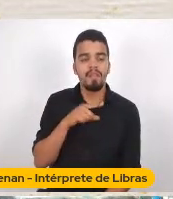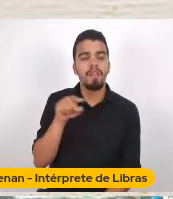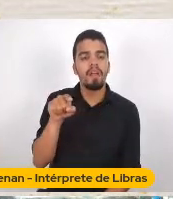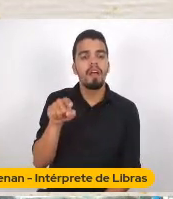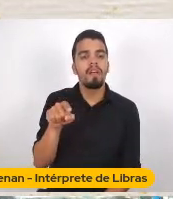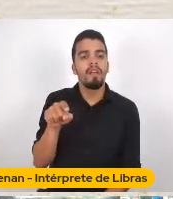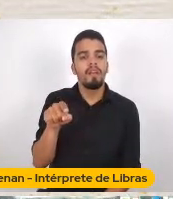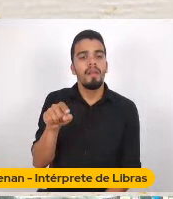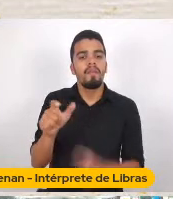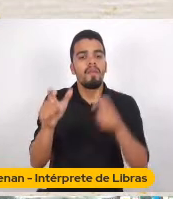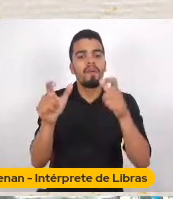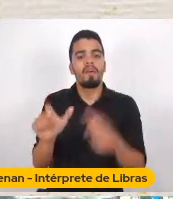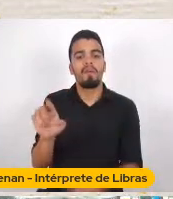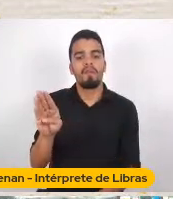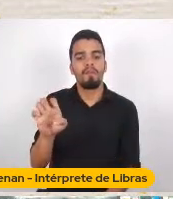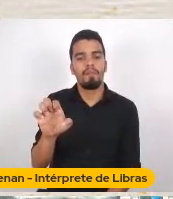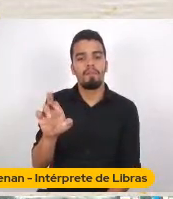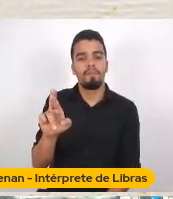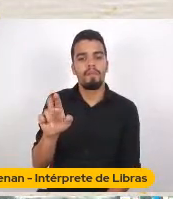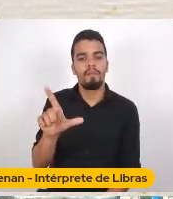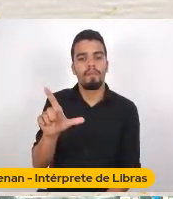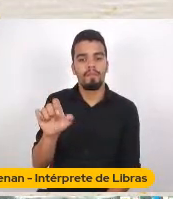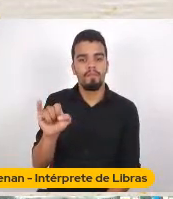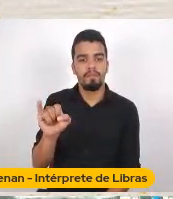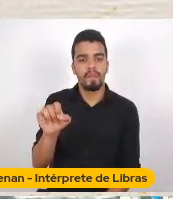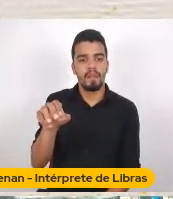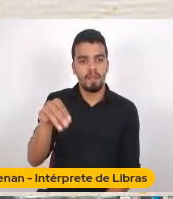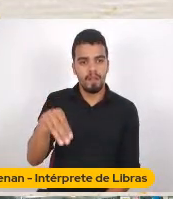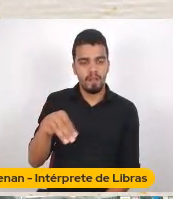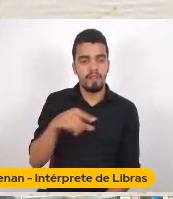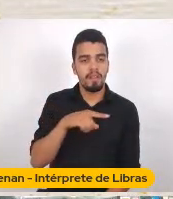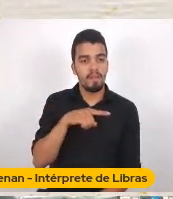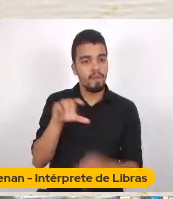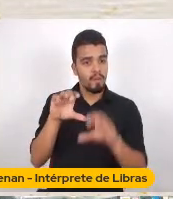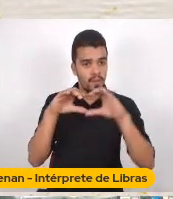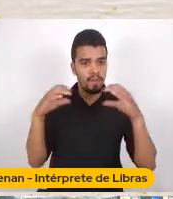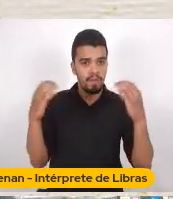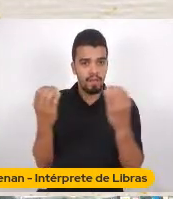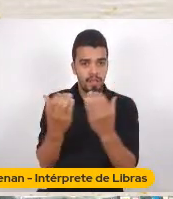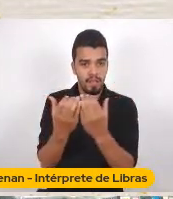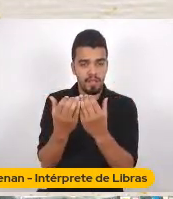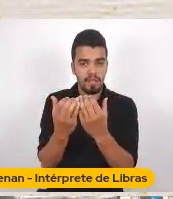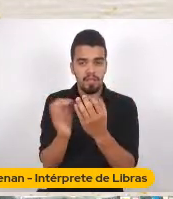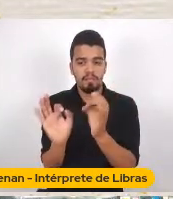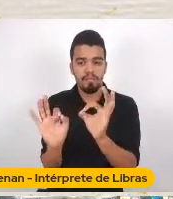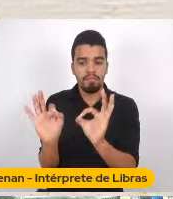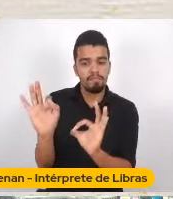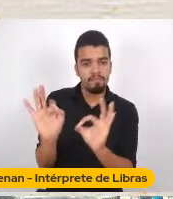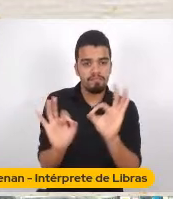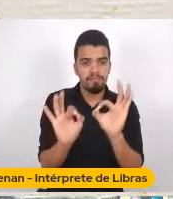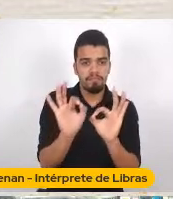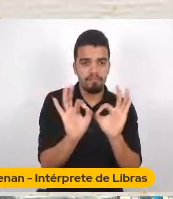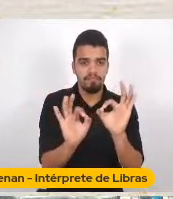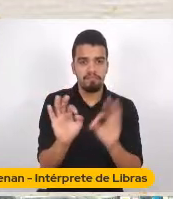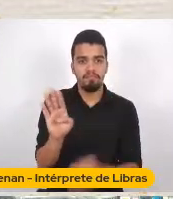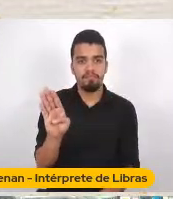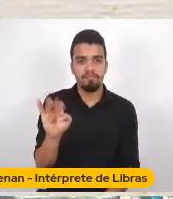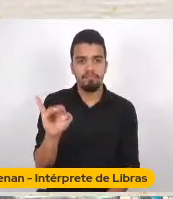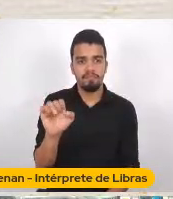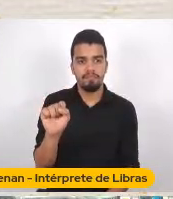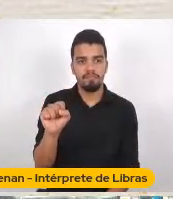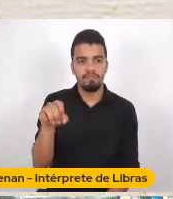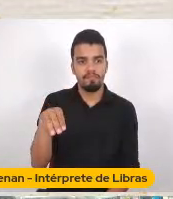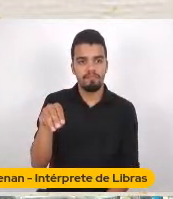Conferência de Berlim Que foi dominada Que foi organizada Por Bismarck Bismarck Tinha